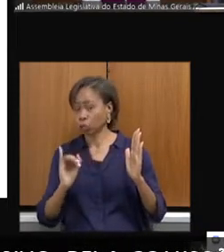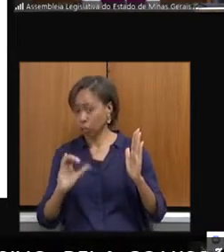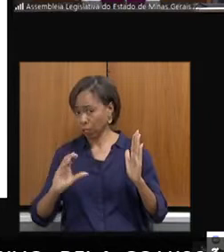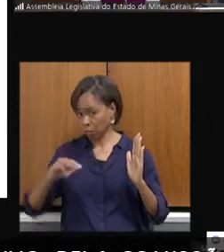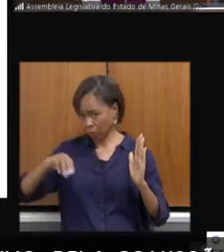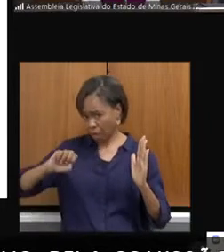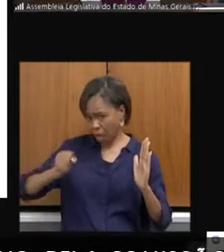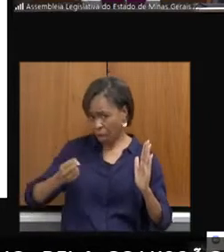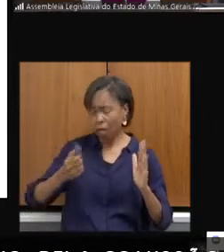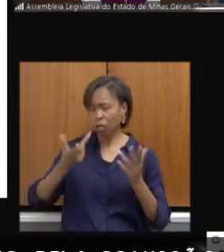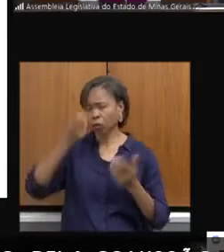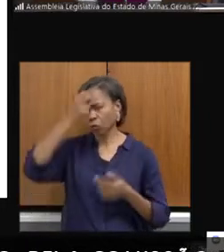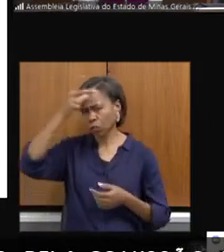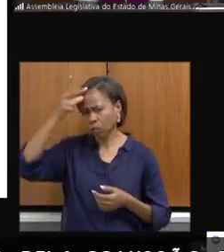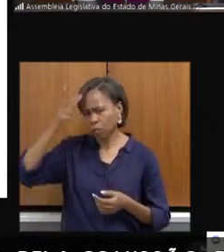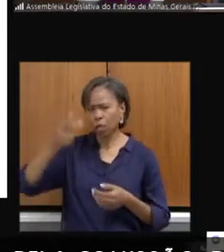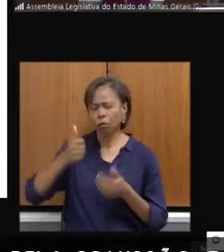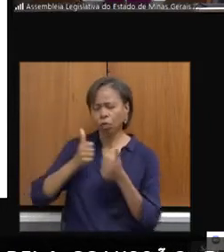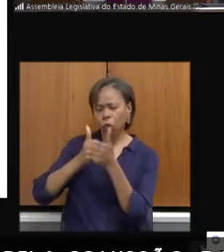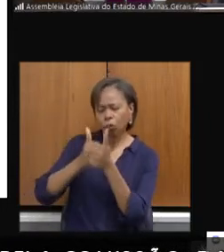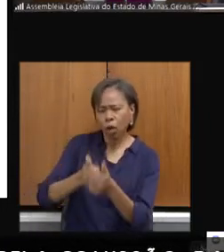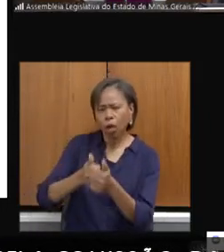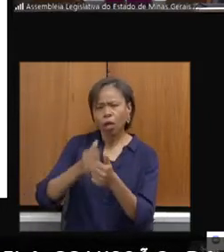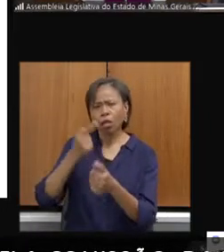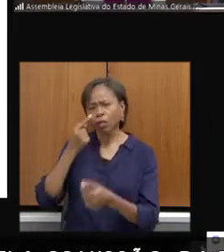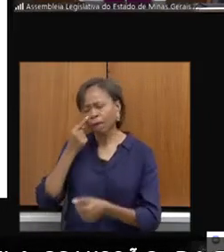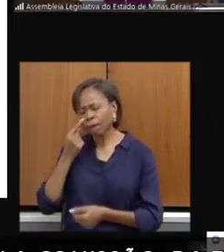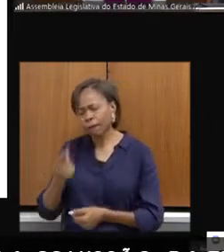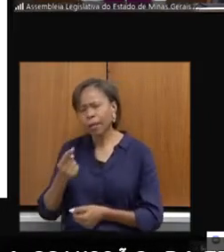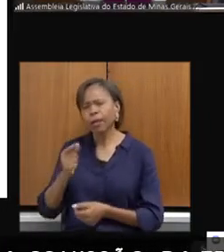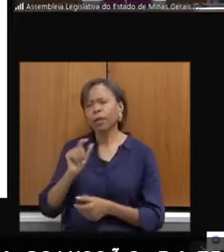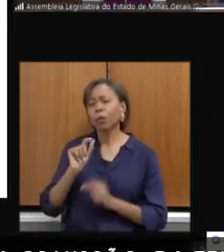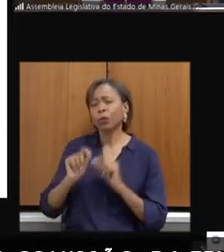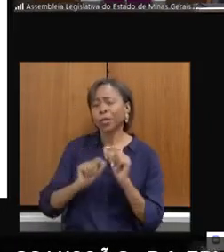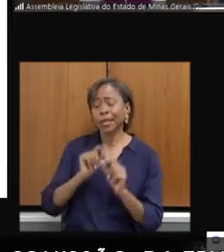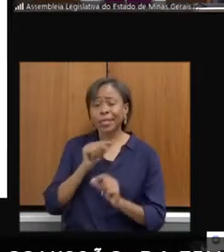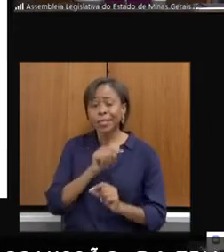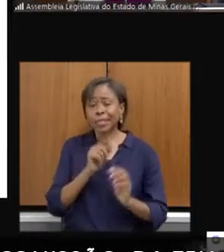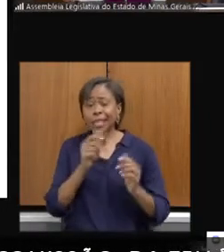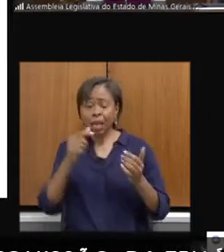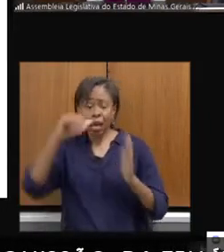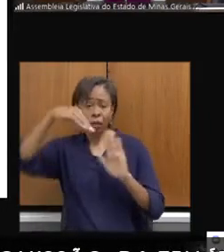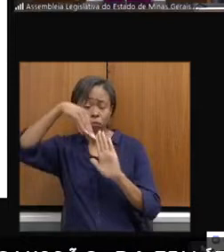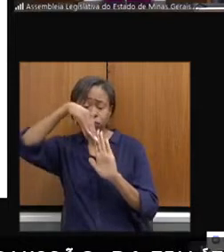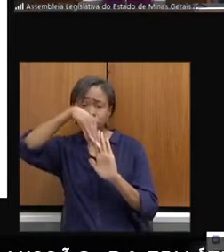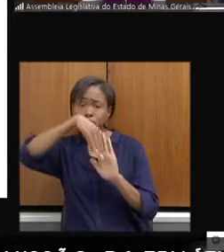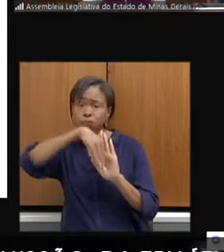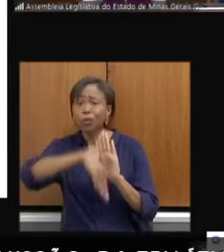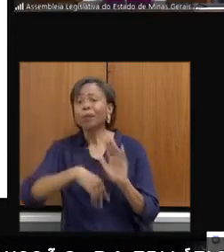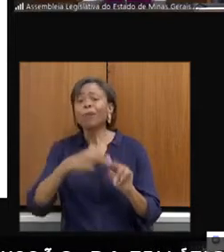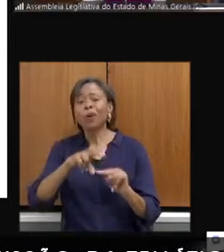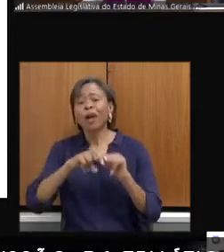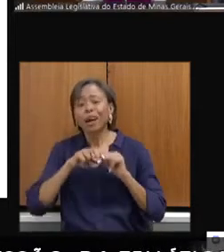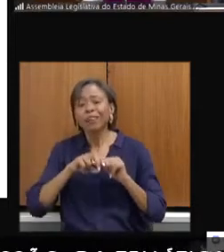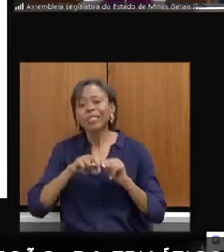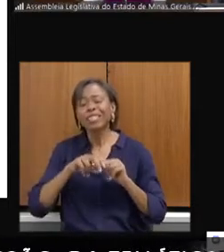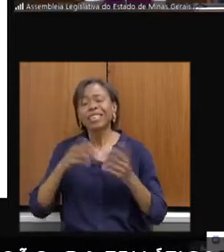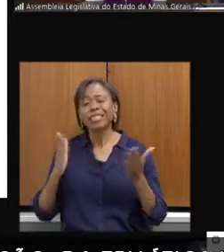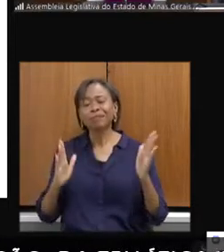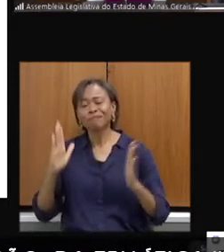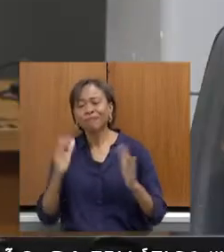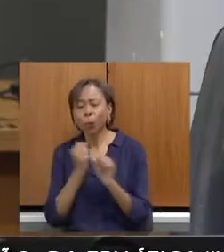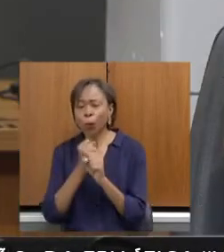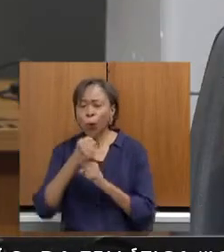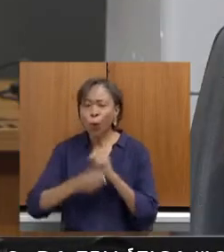municípios e as demandas que eles nos trazem, é que essa questão tem muita relação com a transição eleitoral. Então, geralmente,